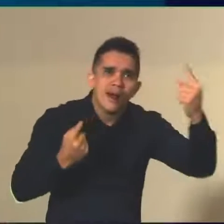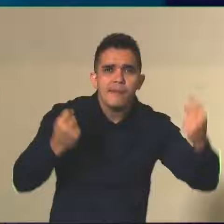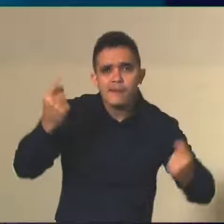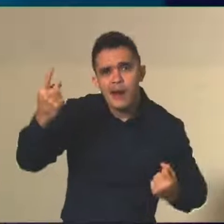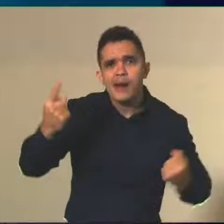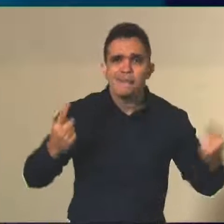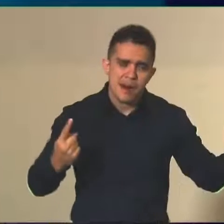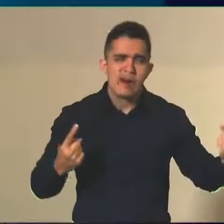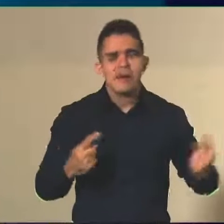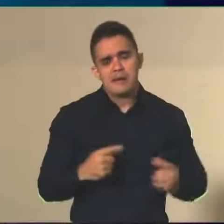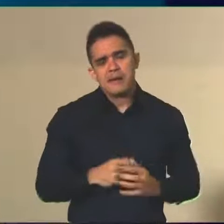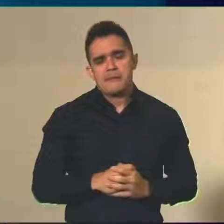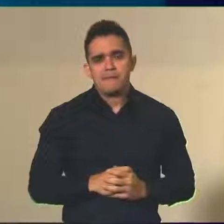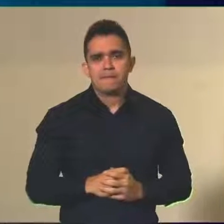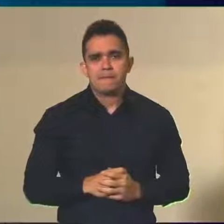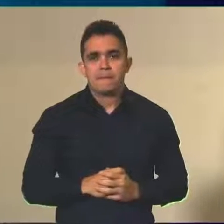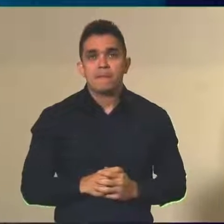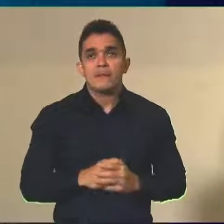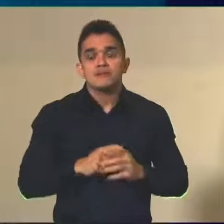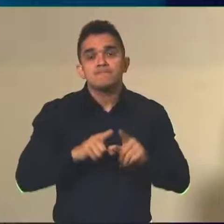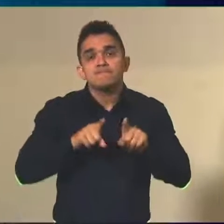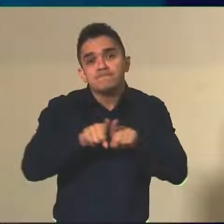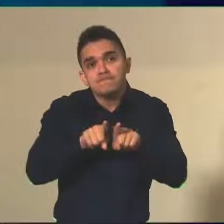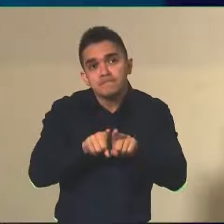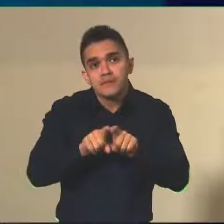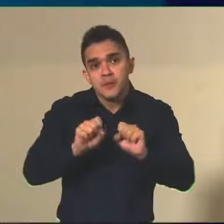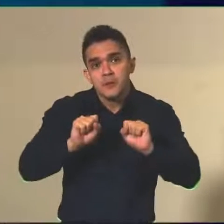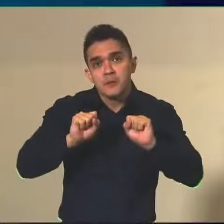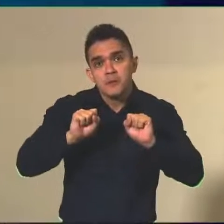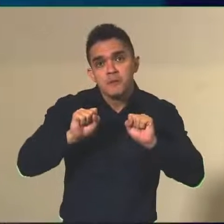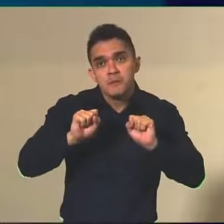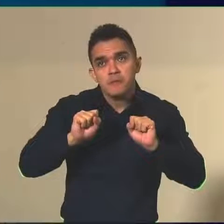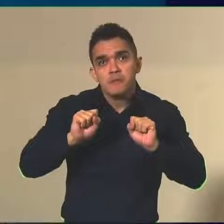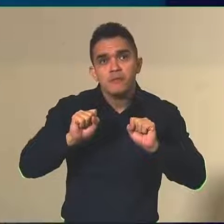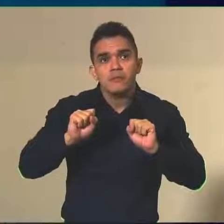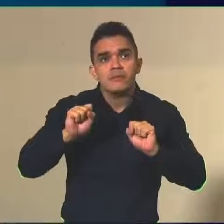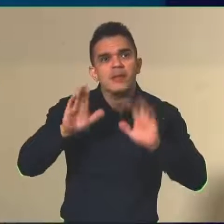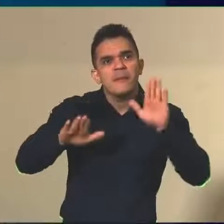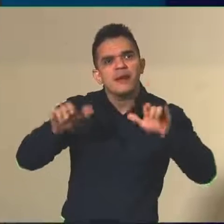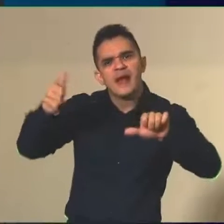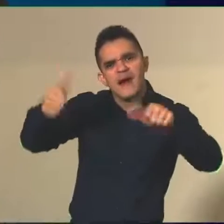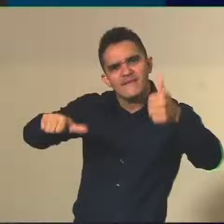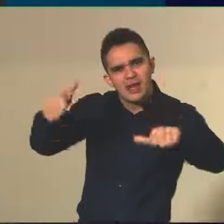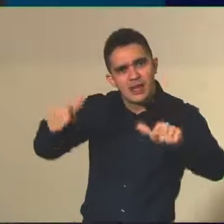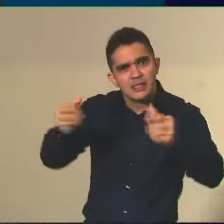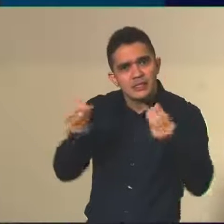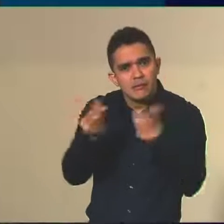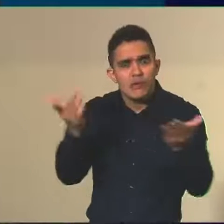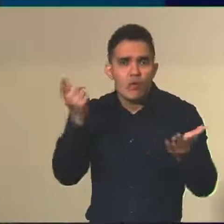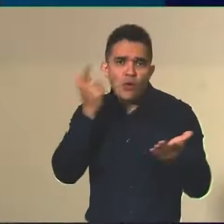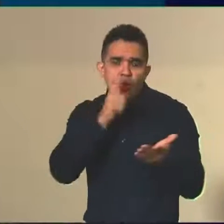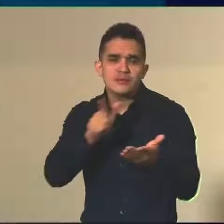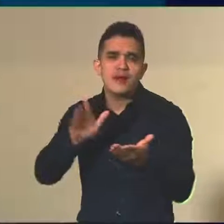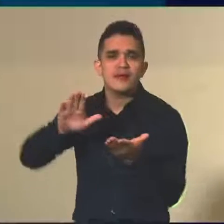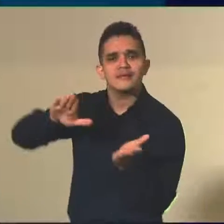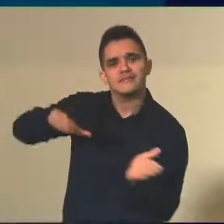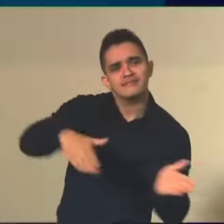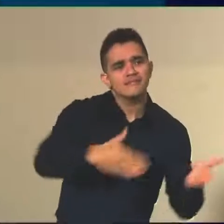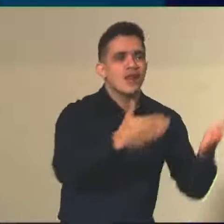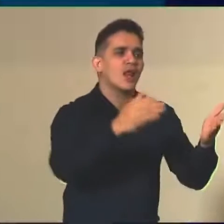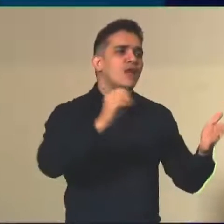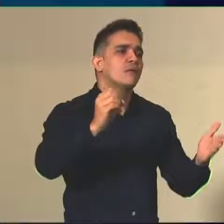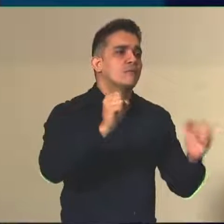foram afetados por problemas logísticos e que poderão aí, dependendo da avaliação que for feita, né, ser redirecionados para a reaplicação